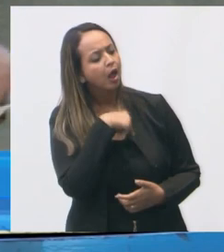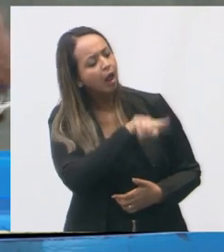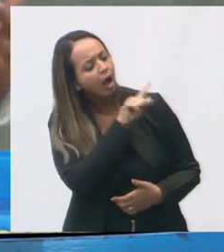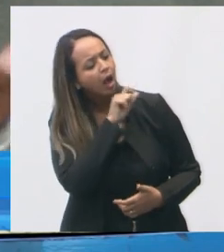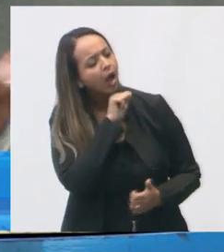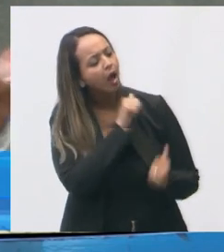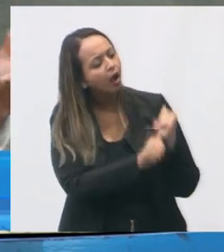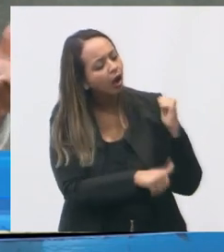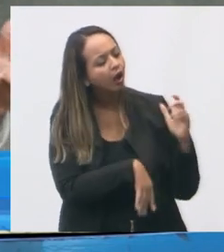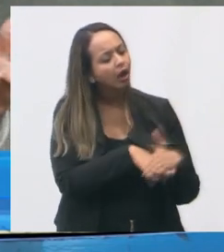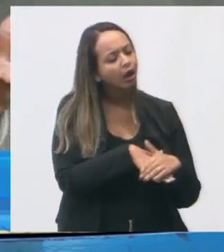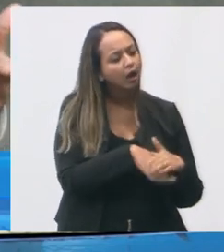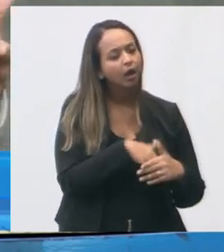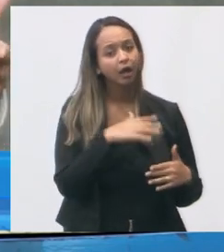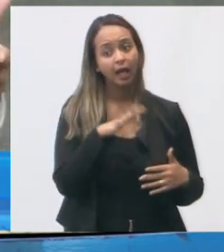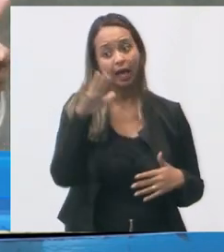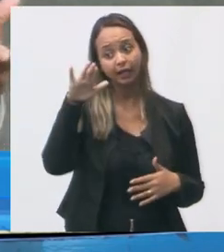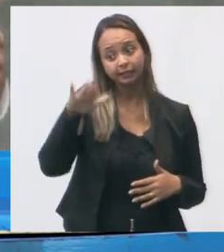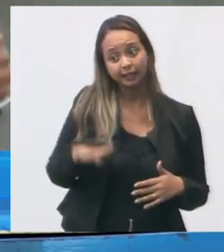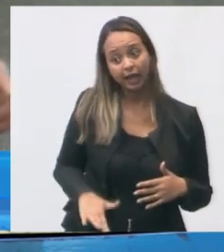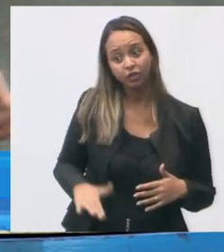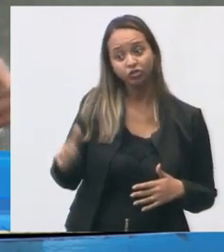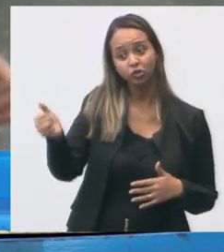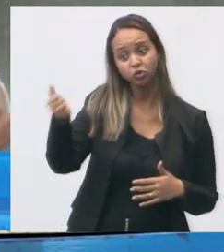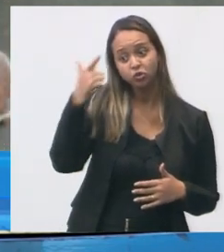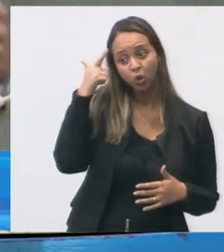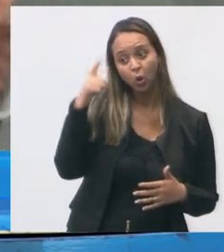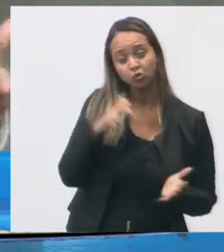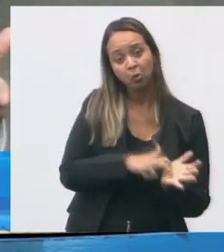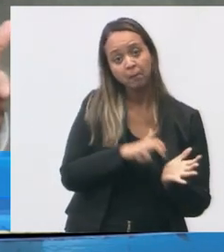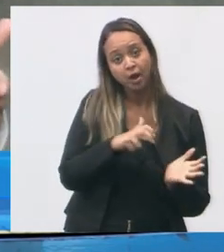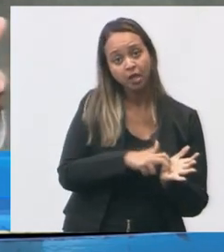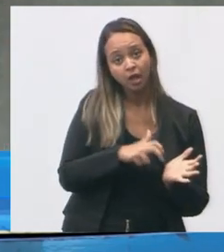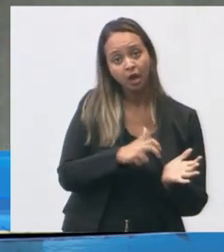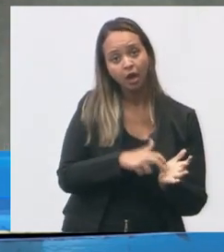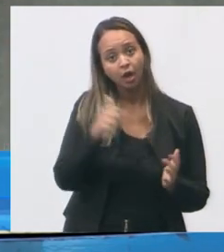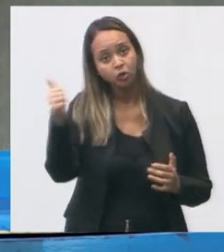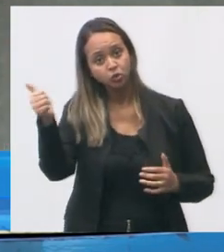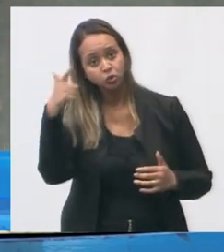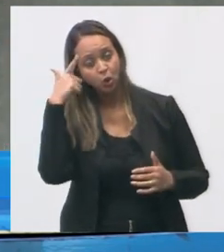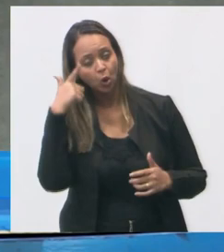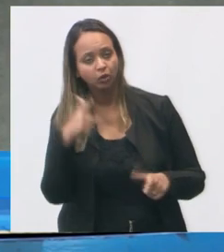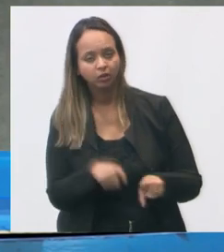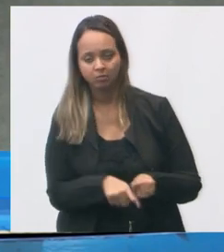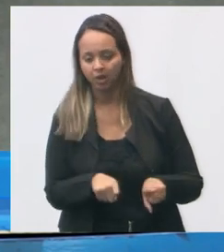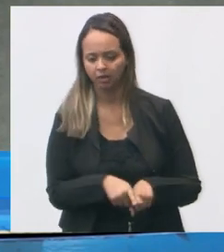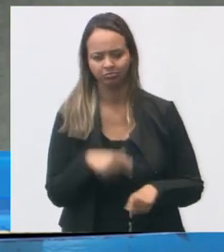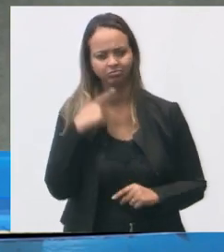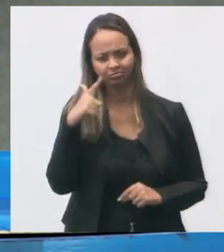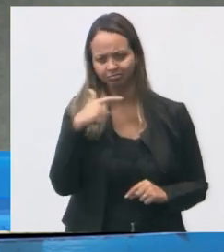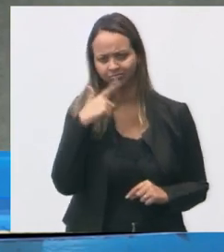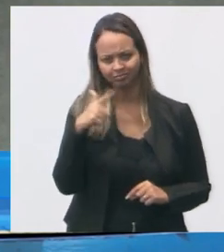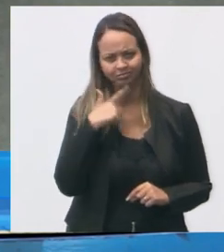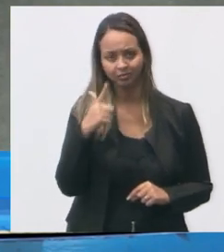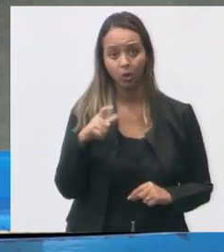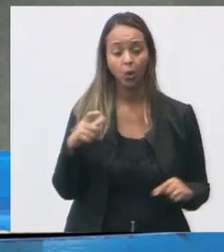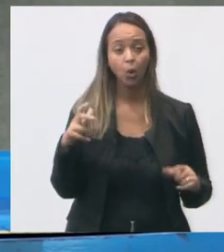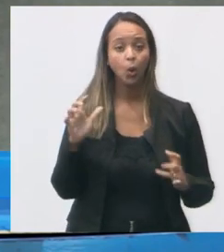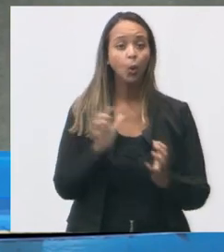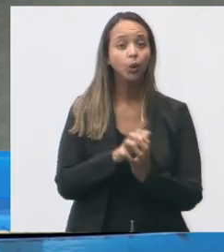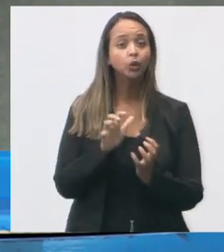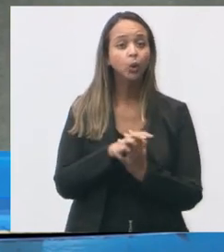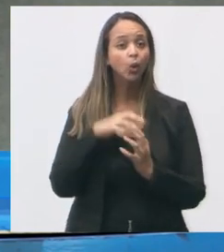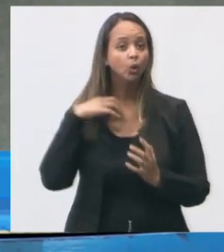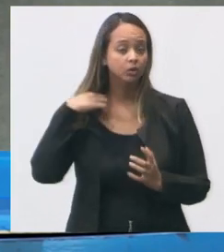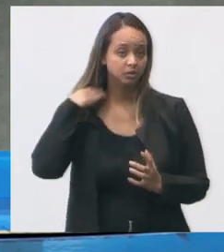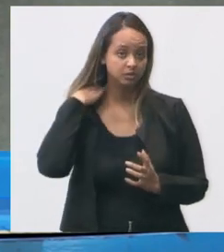À tarde também tem sol. De manhã tem sol, ou à tarde tem sol. Também não é possível. O idoso fica dentro